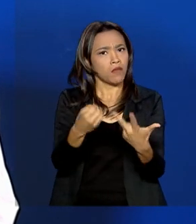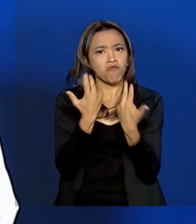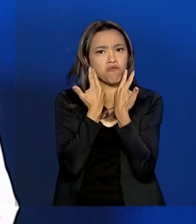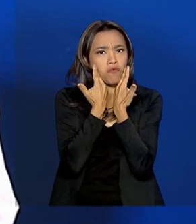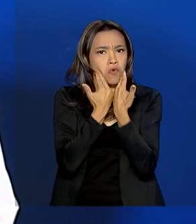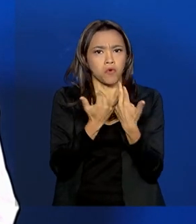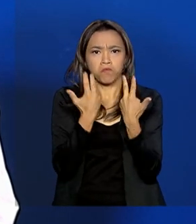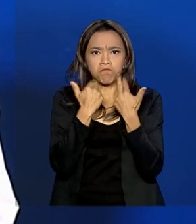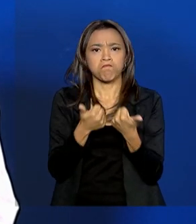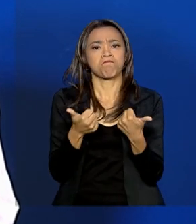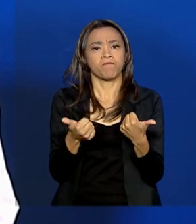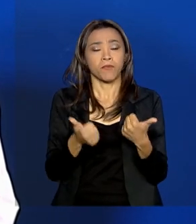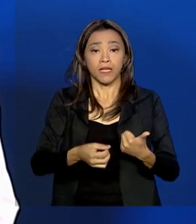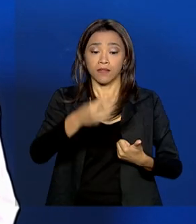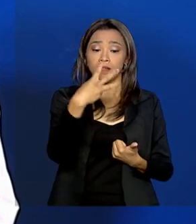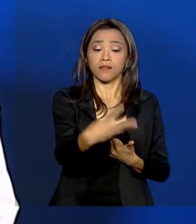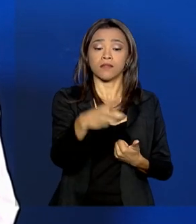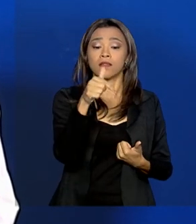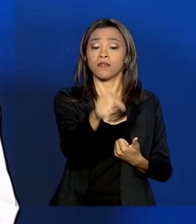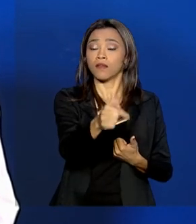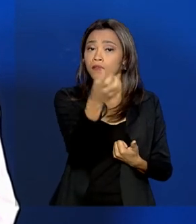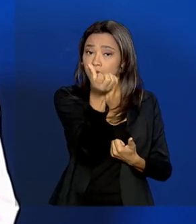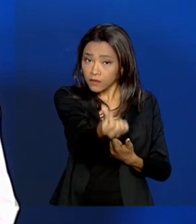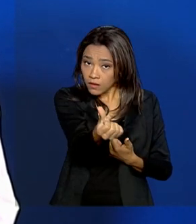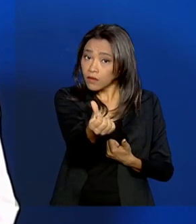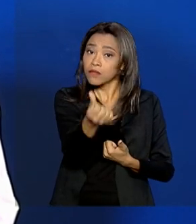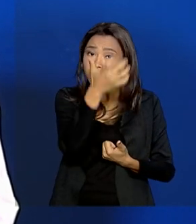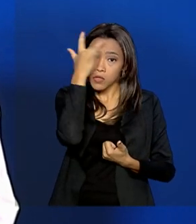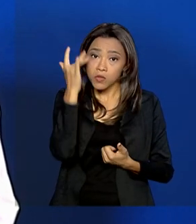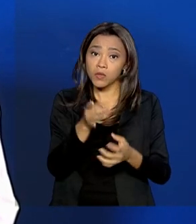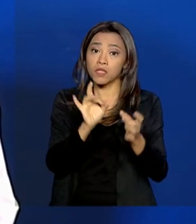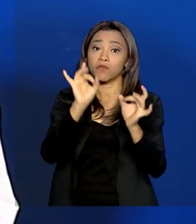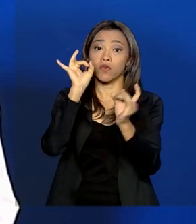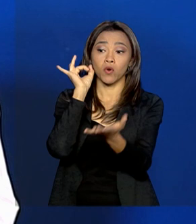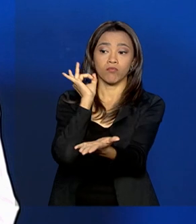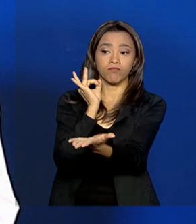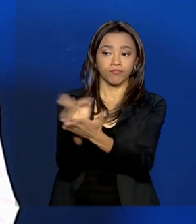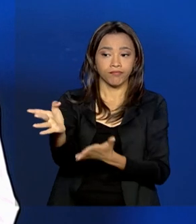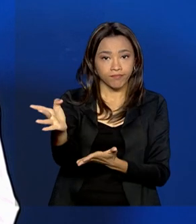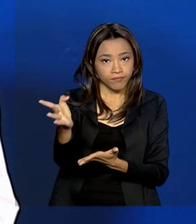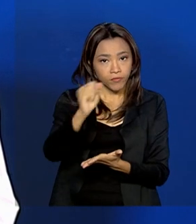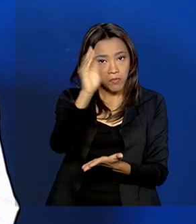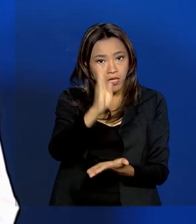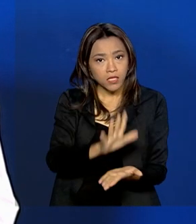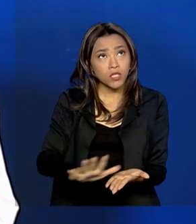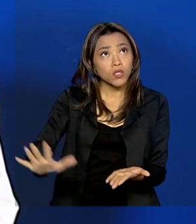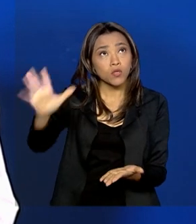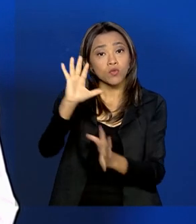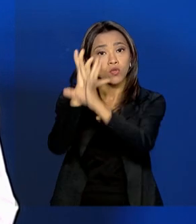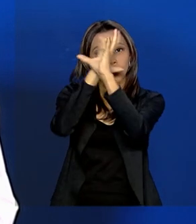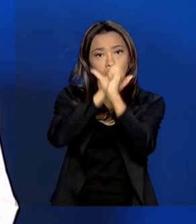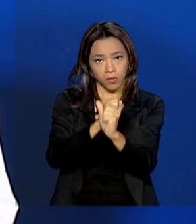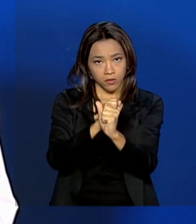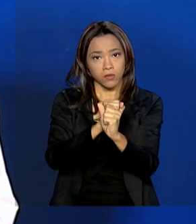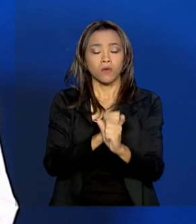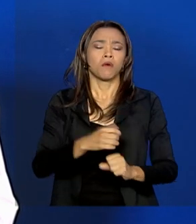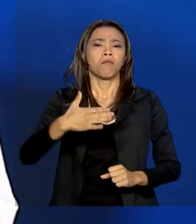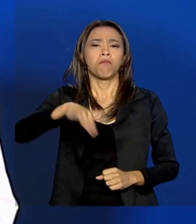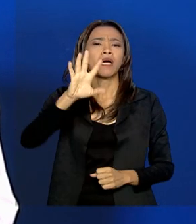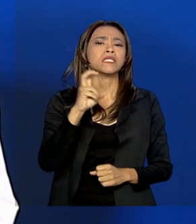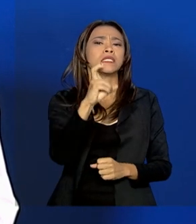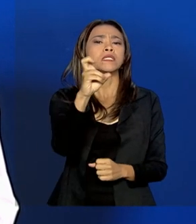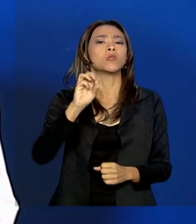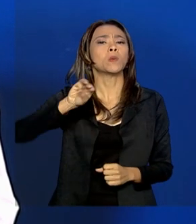tranquilo, 376 pessoas foram eliminadas no Brasil todo, de 5 milhões, mais de 5 milhões de